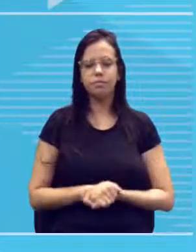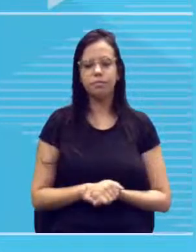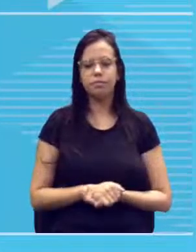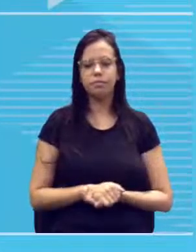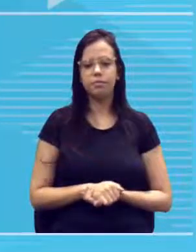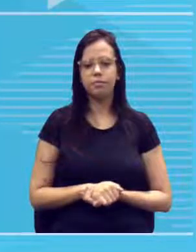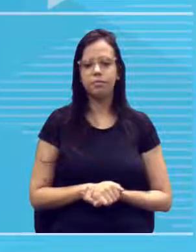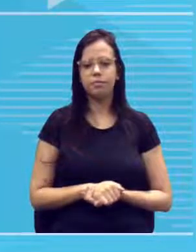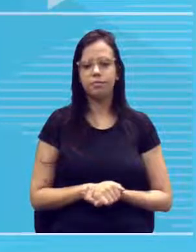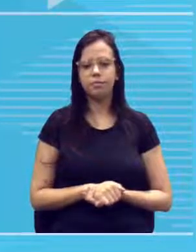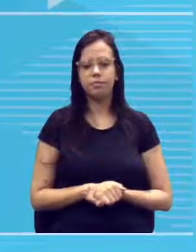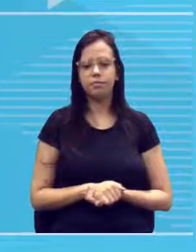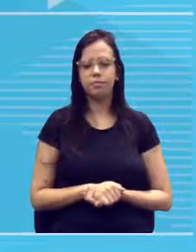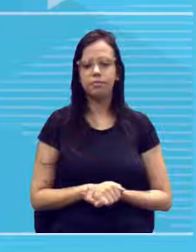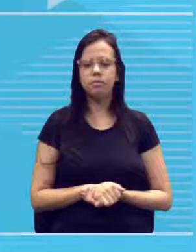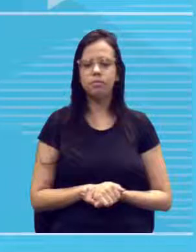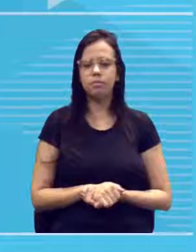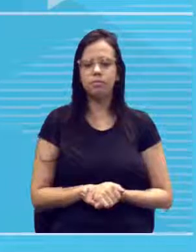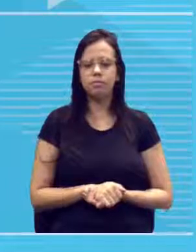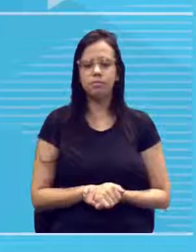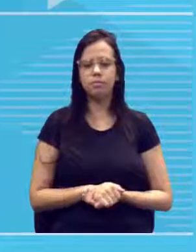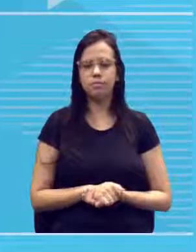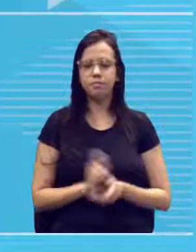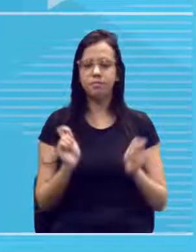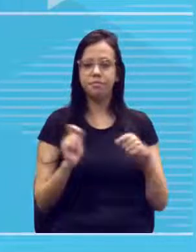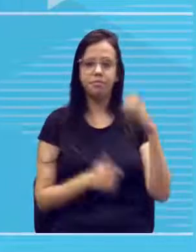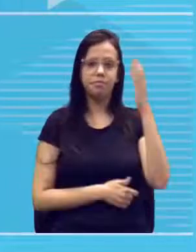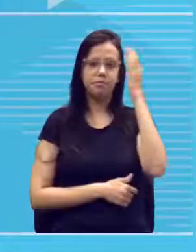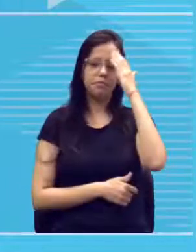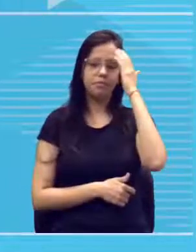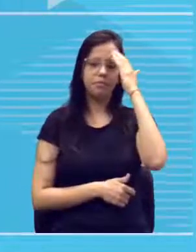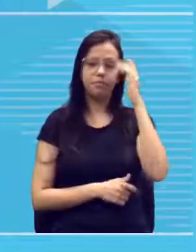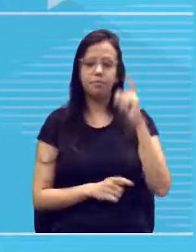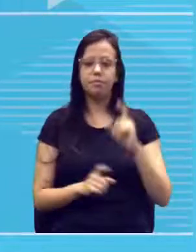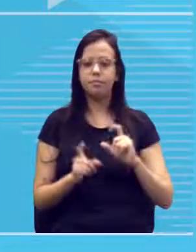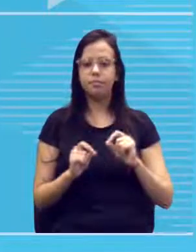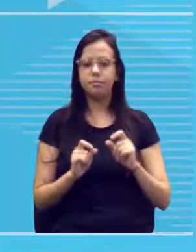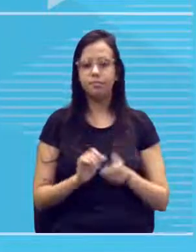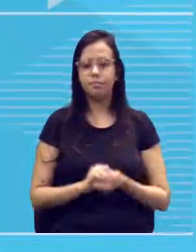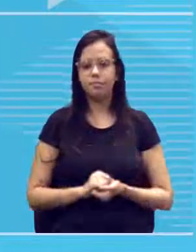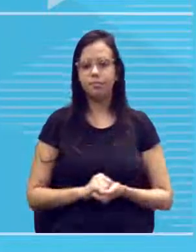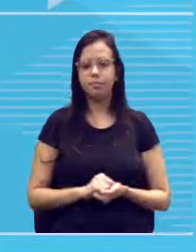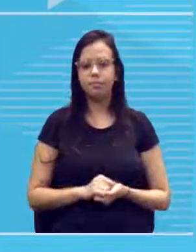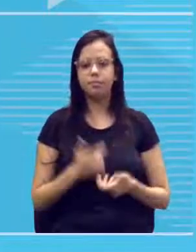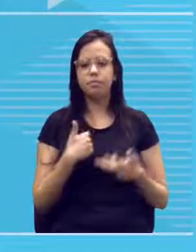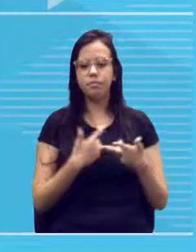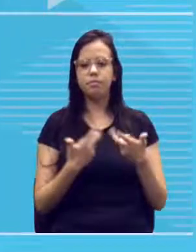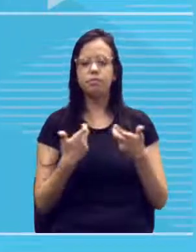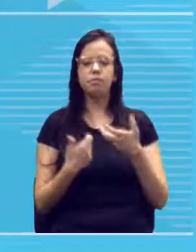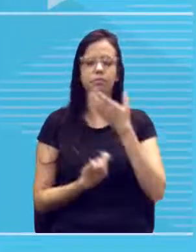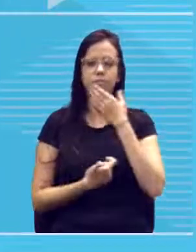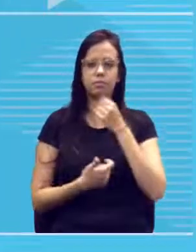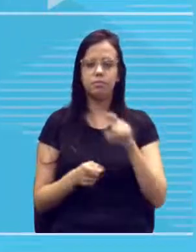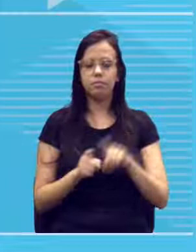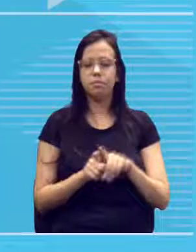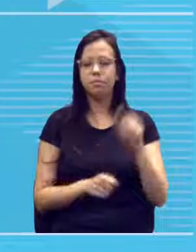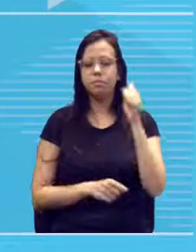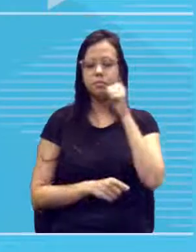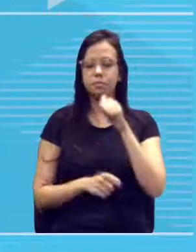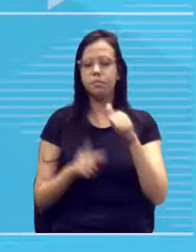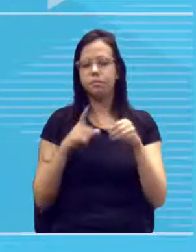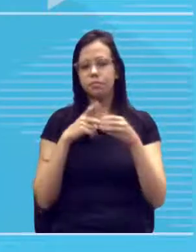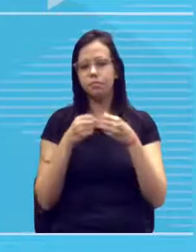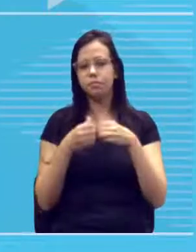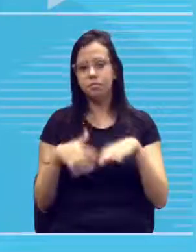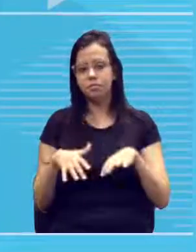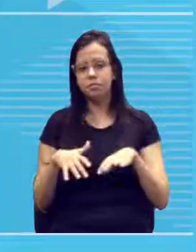Então, já posso entender aqui que provavelmente, como eu estou observando que tanto homem como mulher são afetados